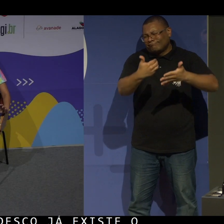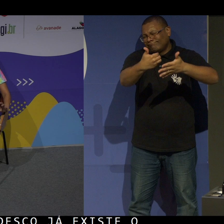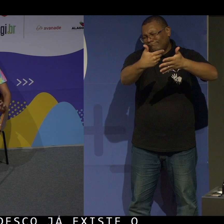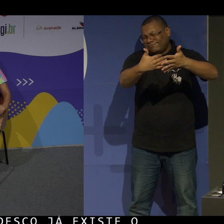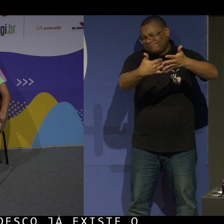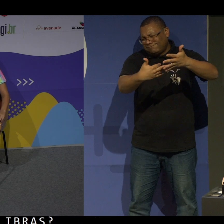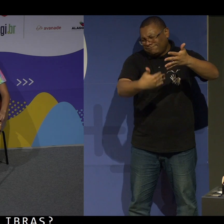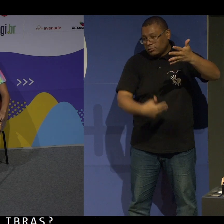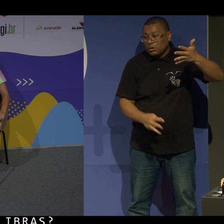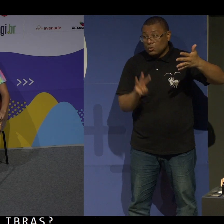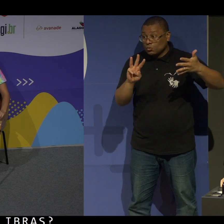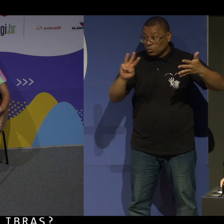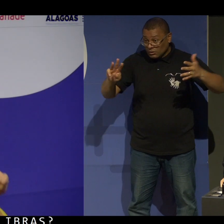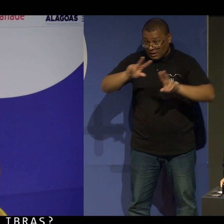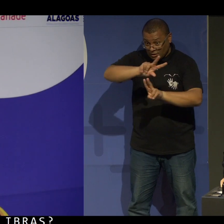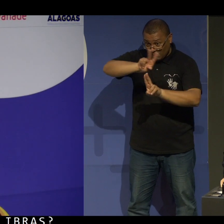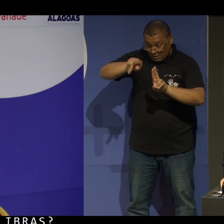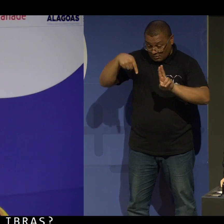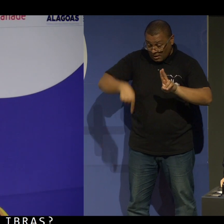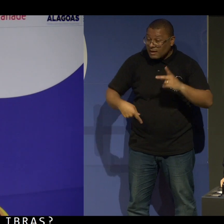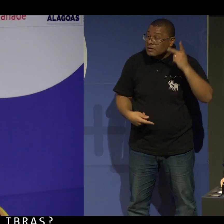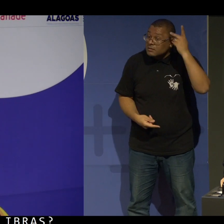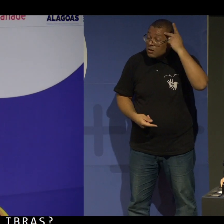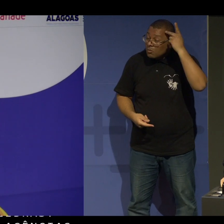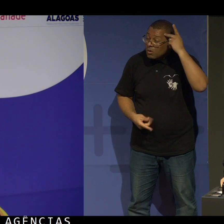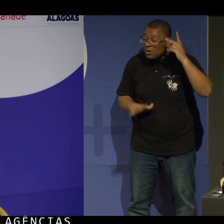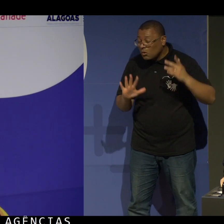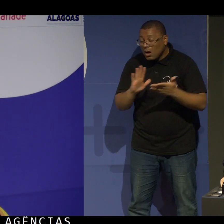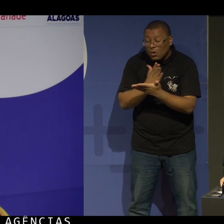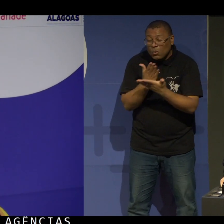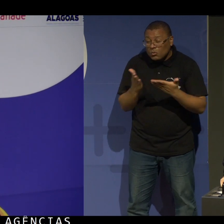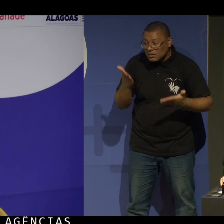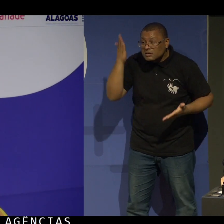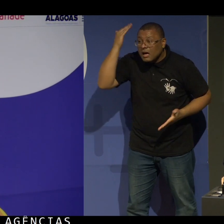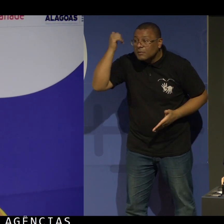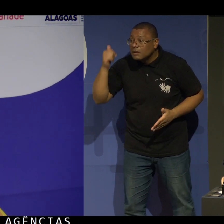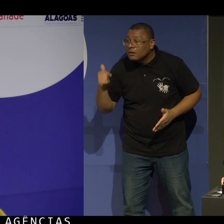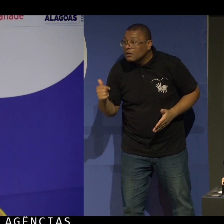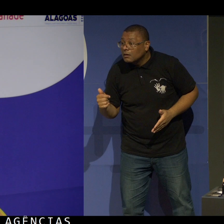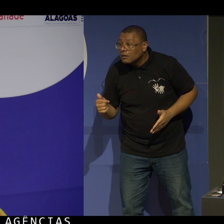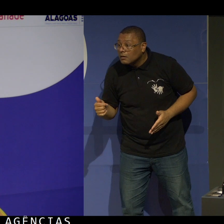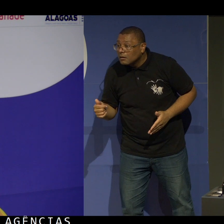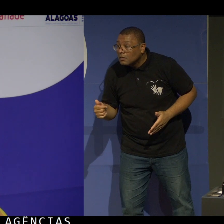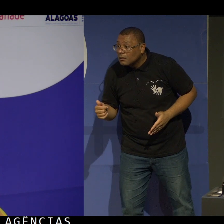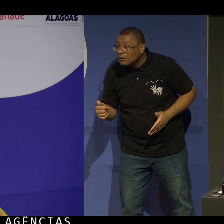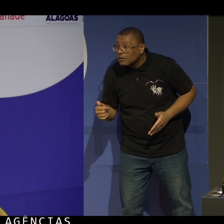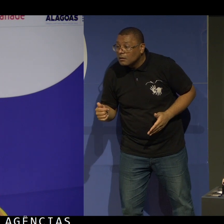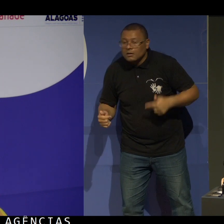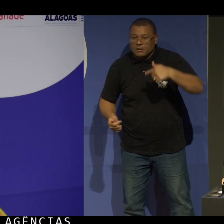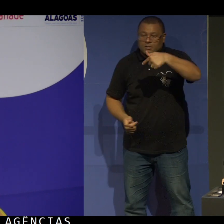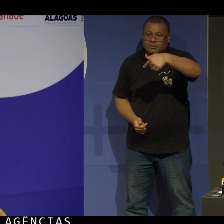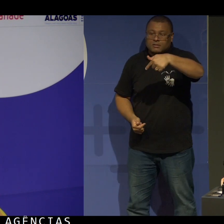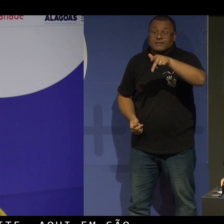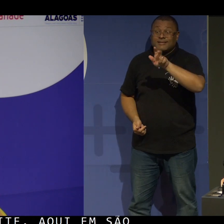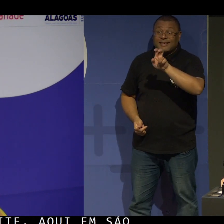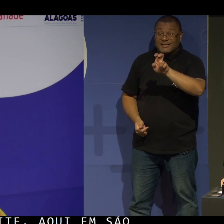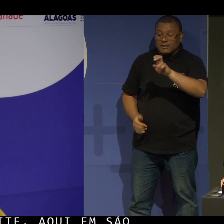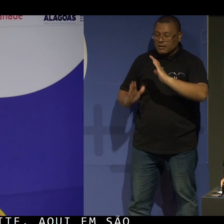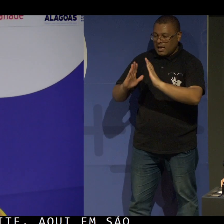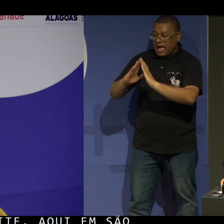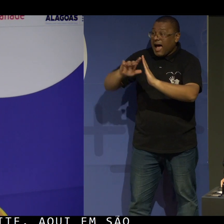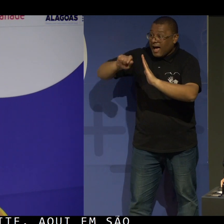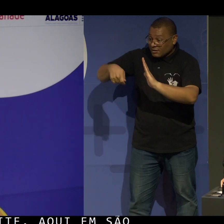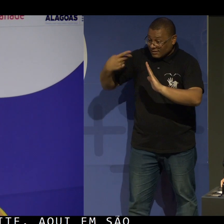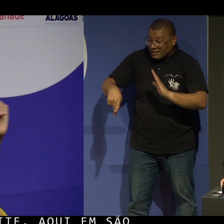disponível no site. Aqui em São Paulo, tem de cabeça alguma, Bru? São 75 agências em São